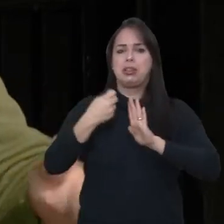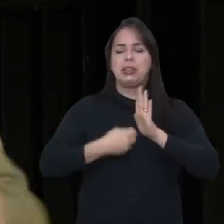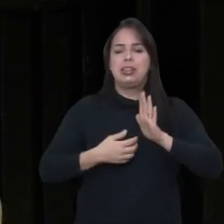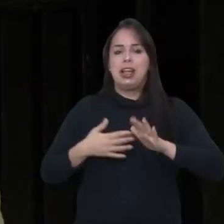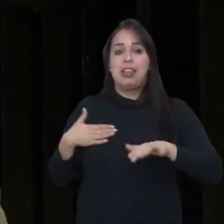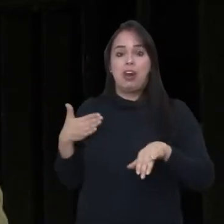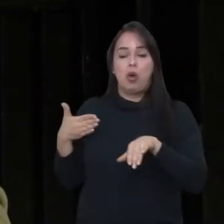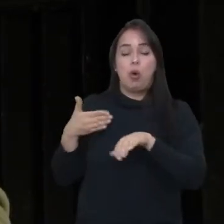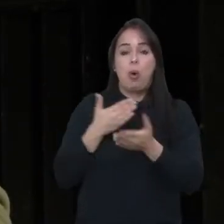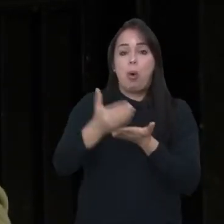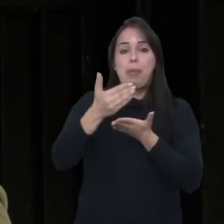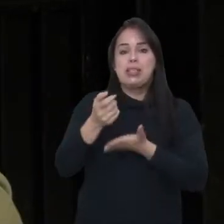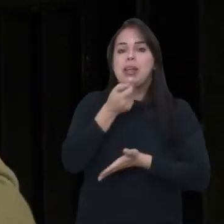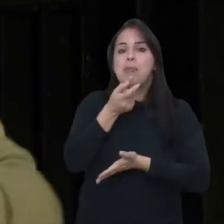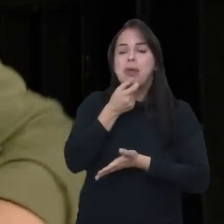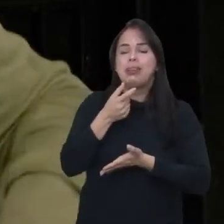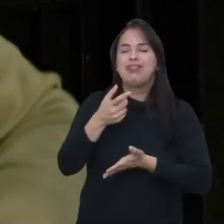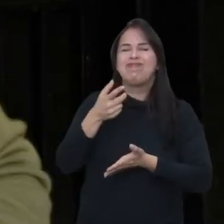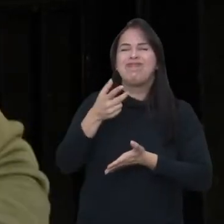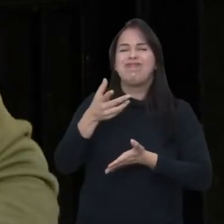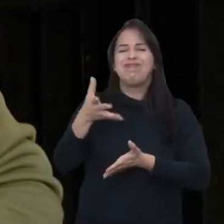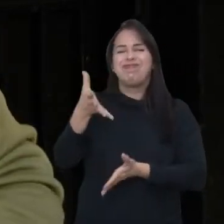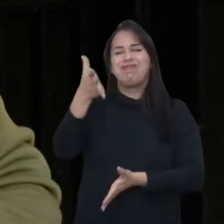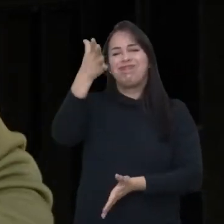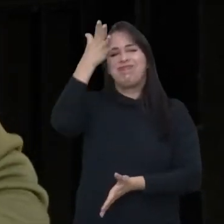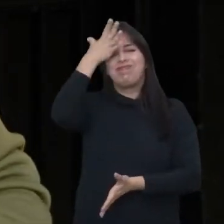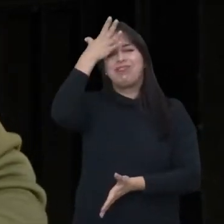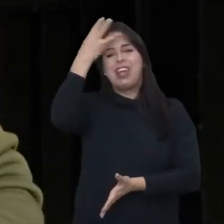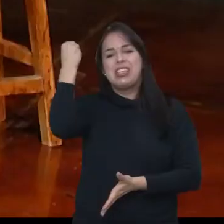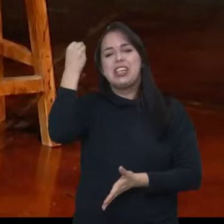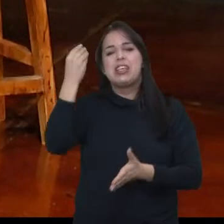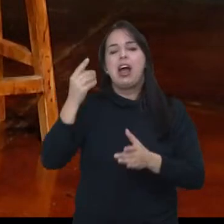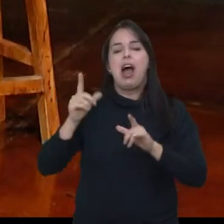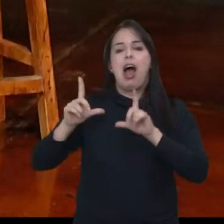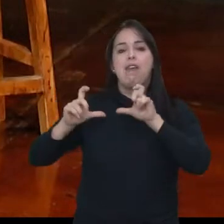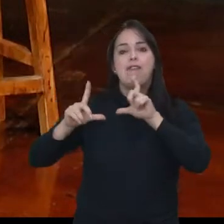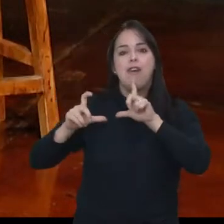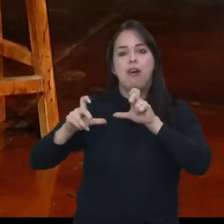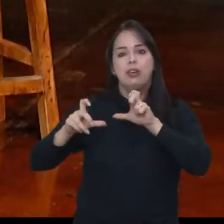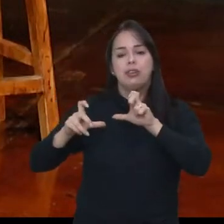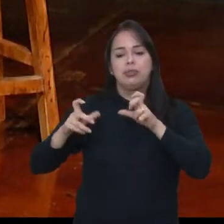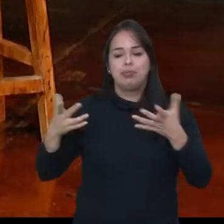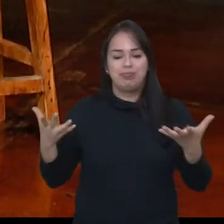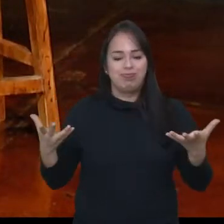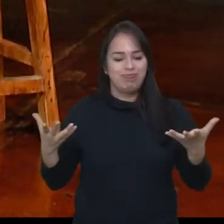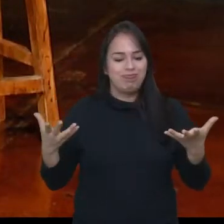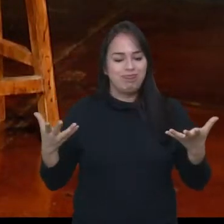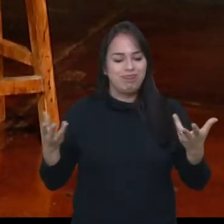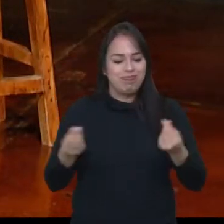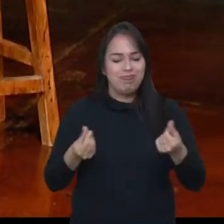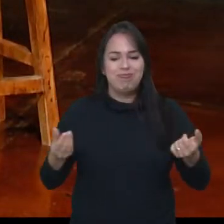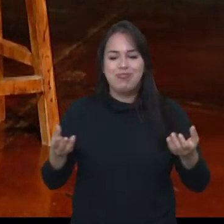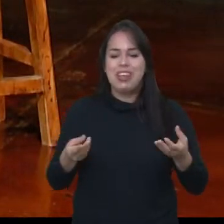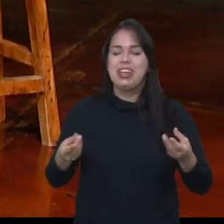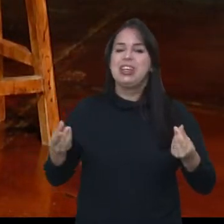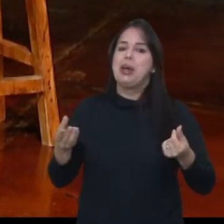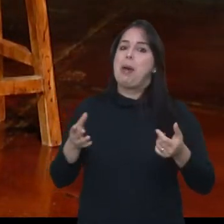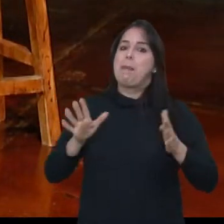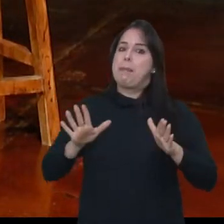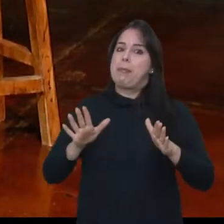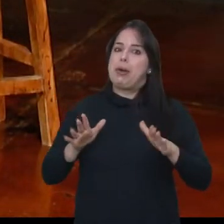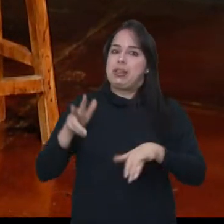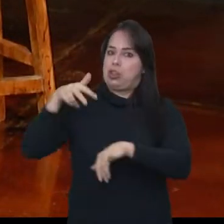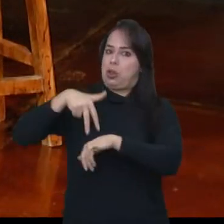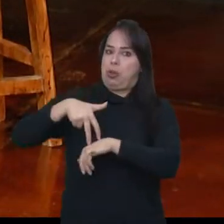na hora que eu fui entrar na parte dos cachorros, eu lembrei que eu deixei as fotos dentro do camarim. Entendeu? E aí eu fiquei, só que, assim, eu tô do